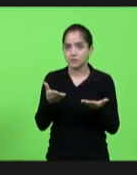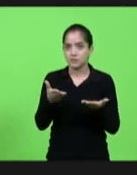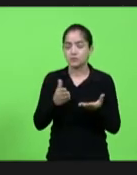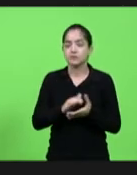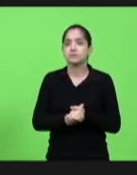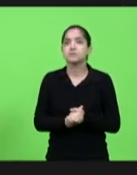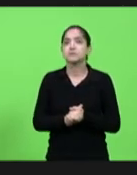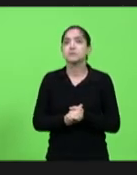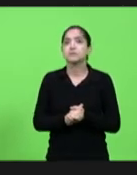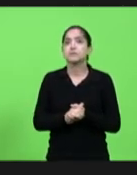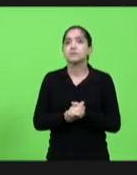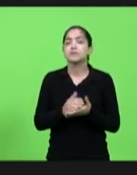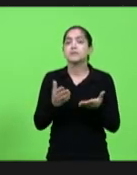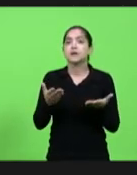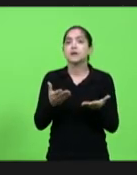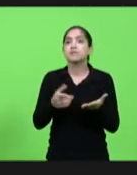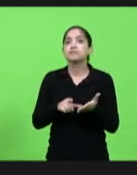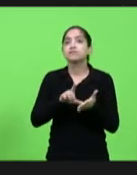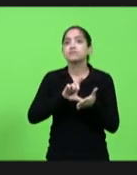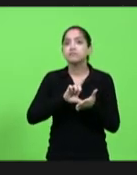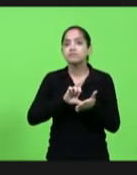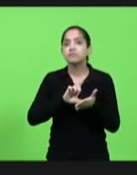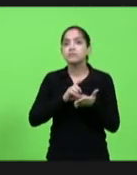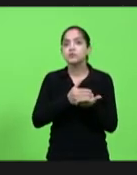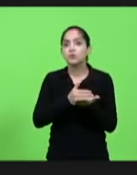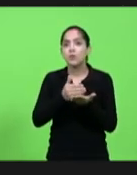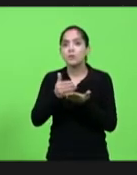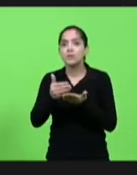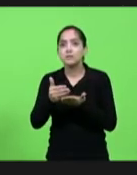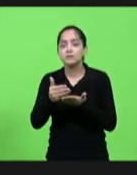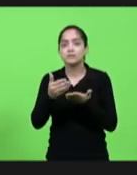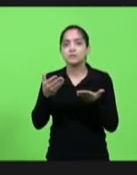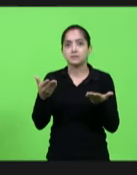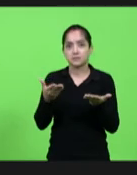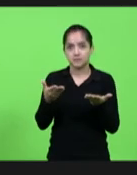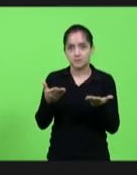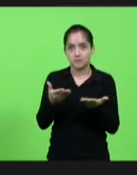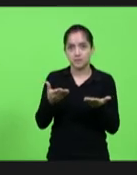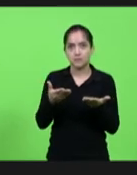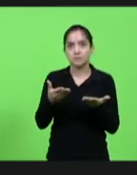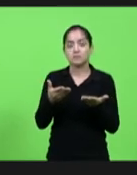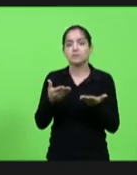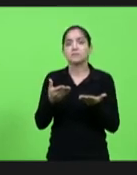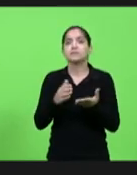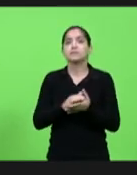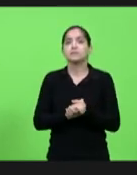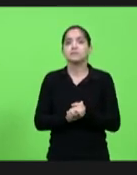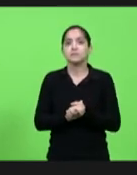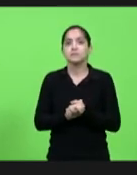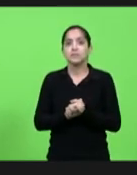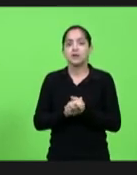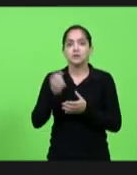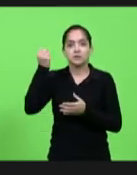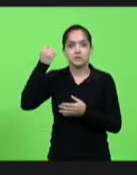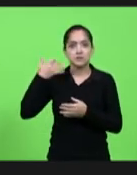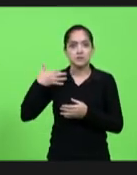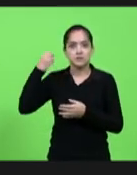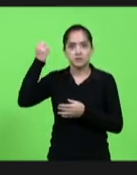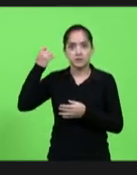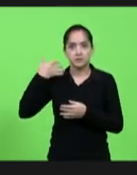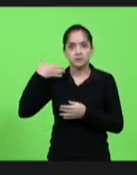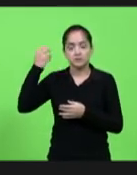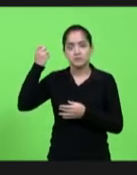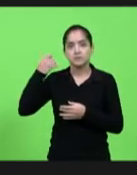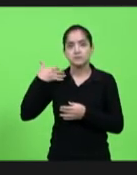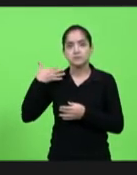Eu quero, antes de iniciar e fazer a minha introdução, fazer a minha autodescrição, Solange. Temos que nos educar para